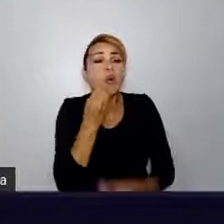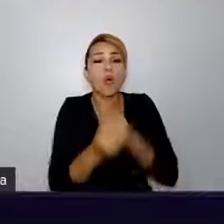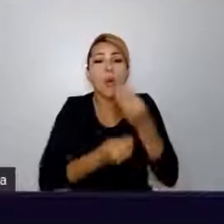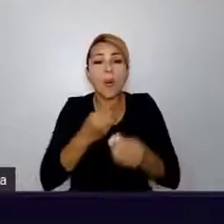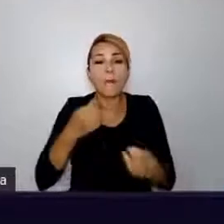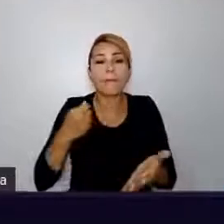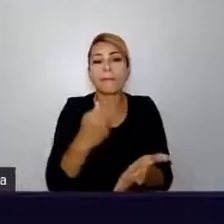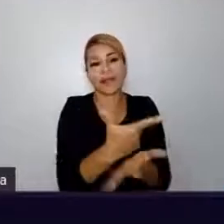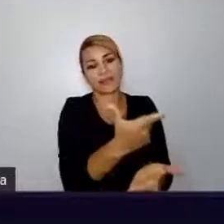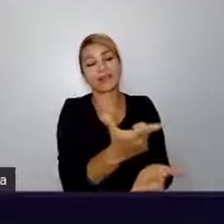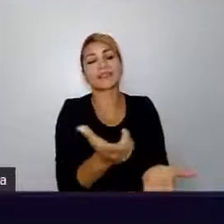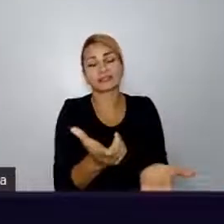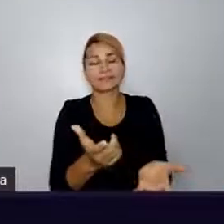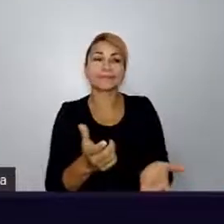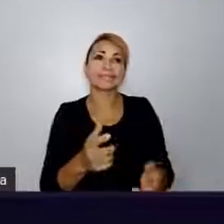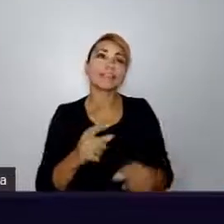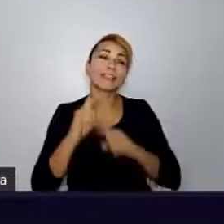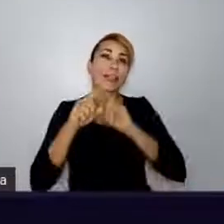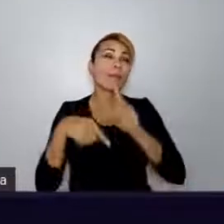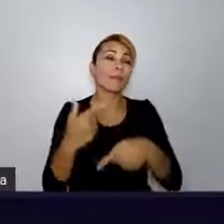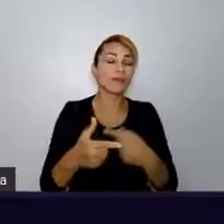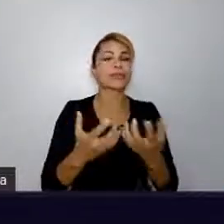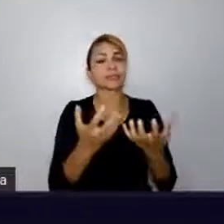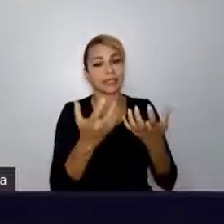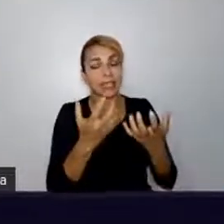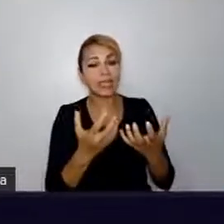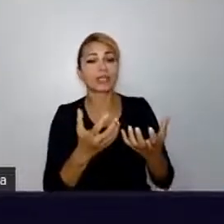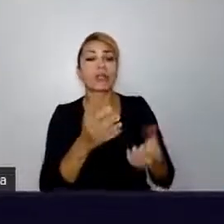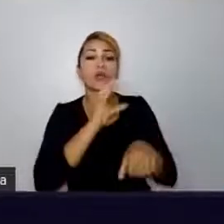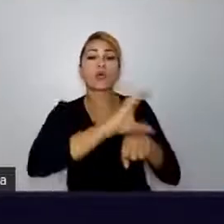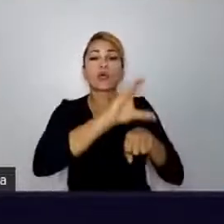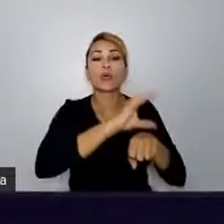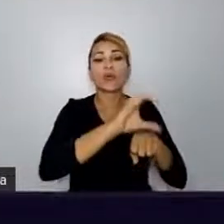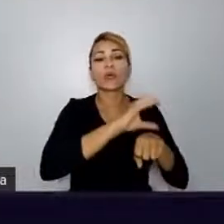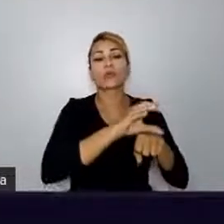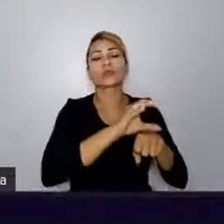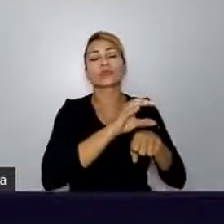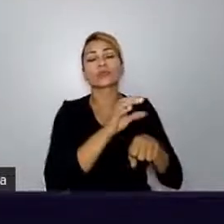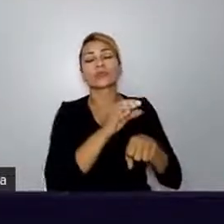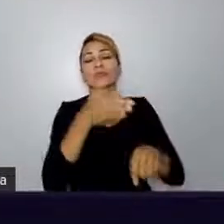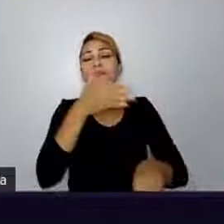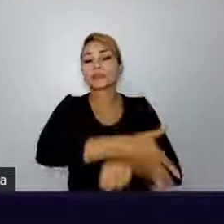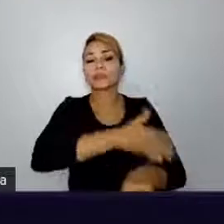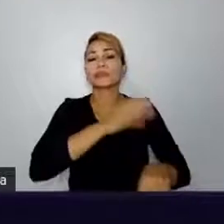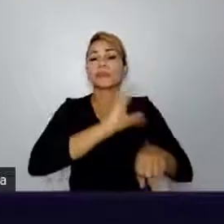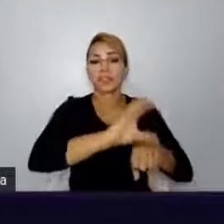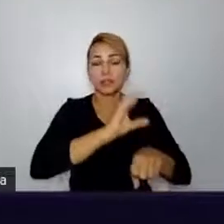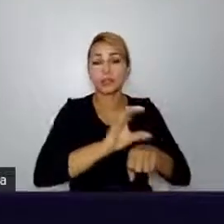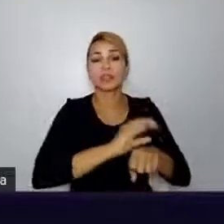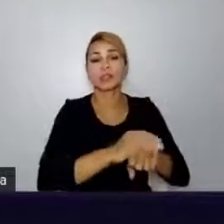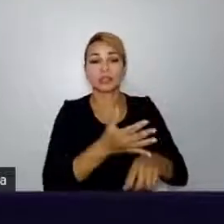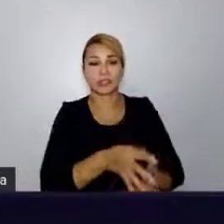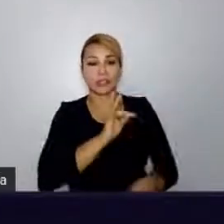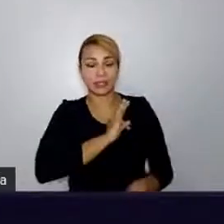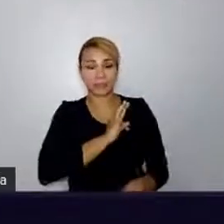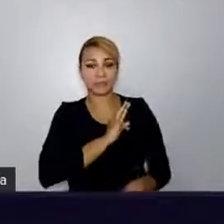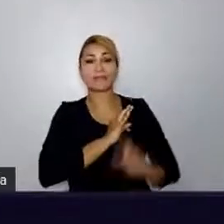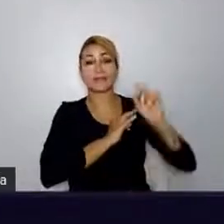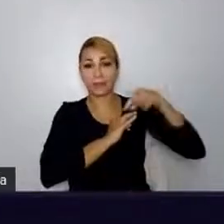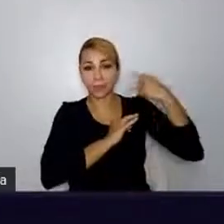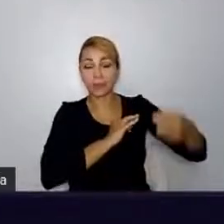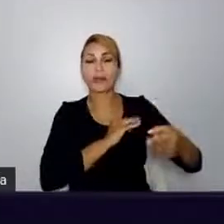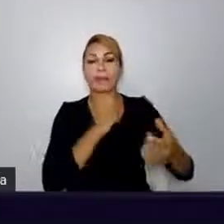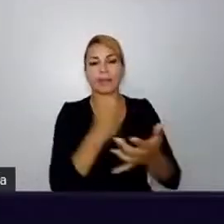fizesse um curso técnico para eu poder ter uma profissão e então pagar a minha faculdade de Direito. E dentre as opções